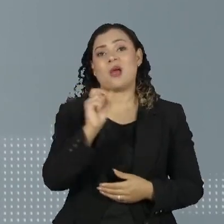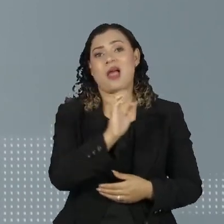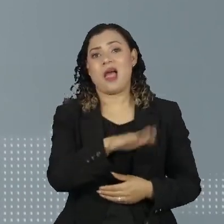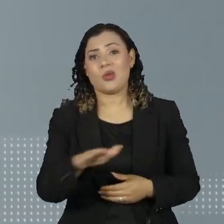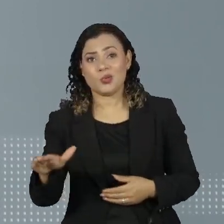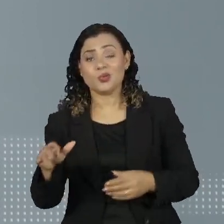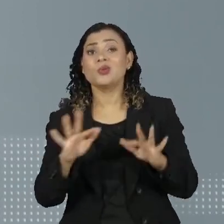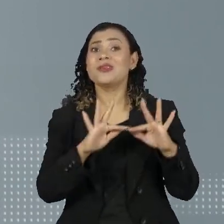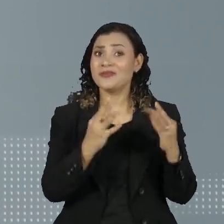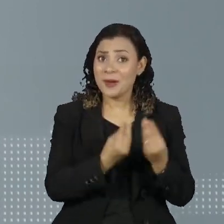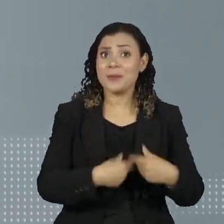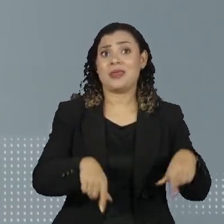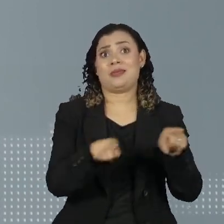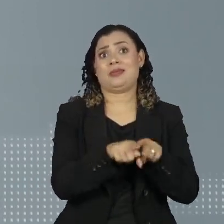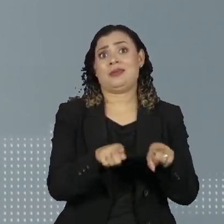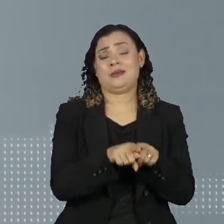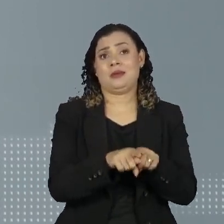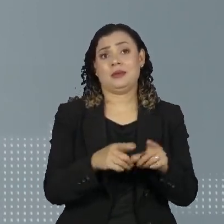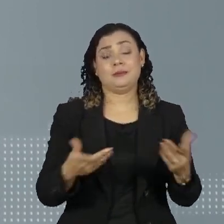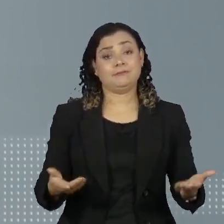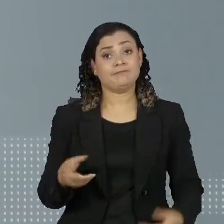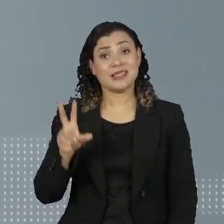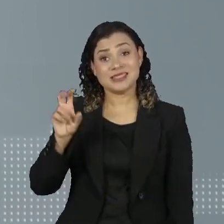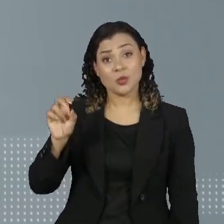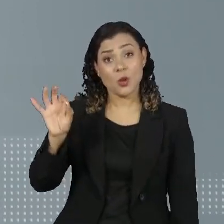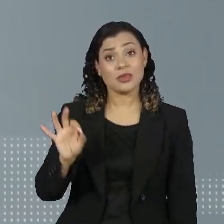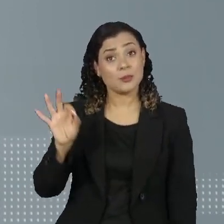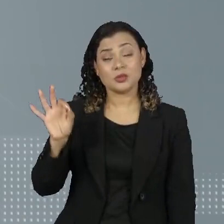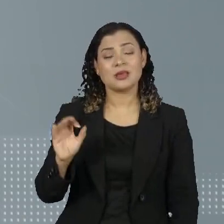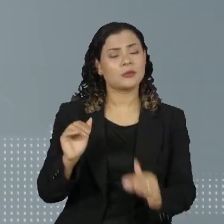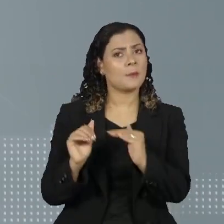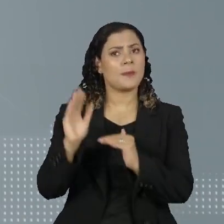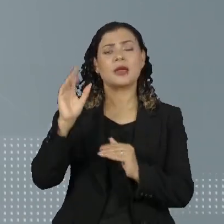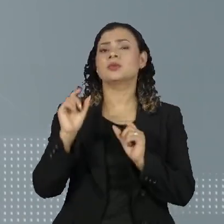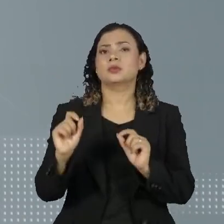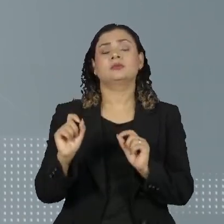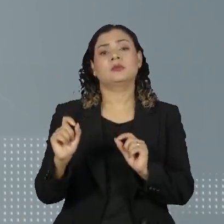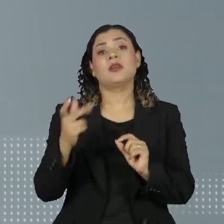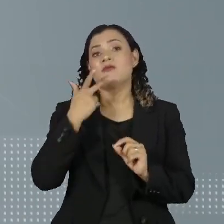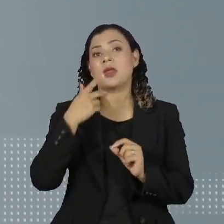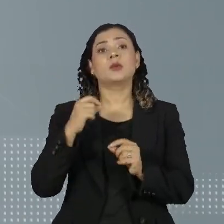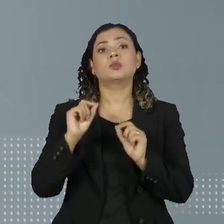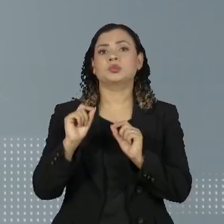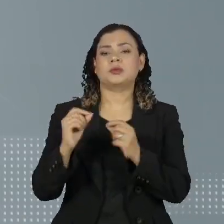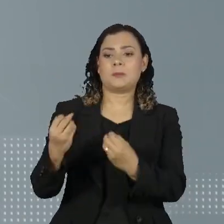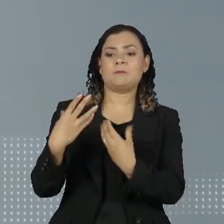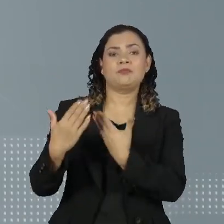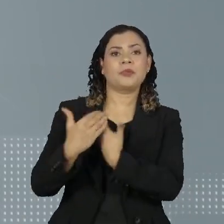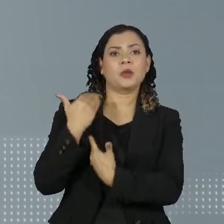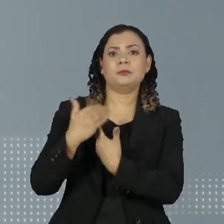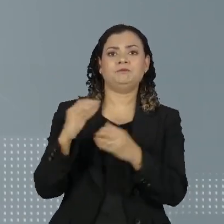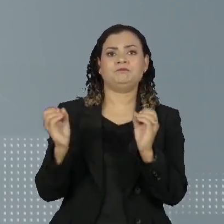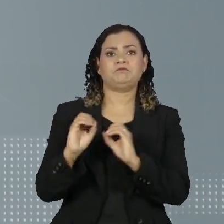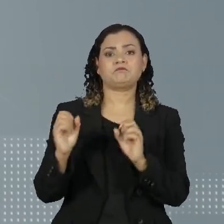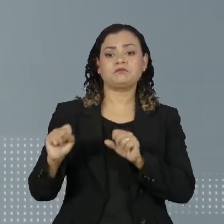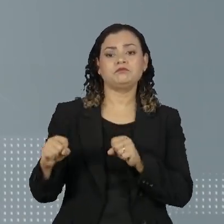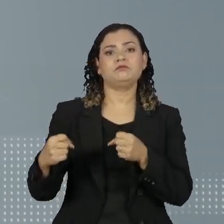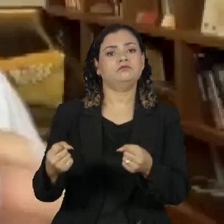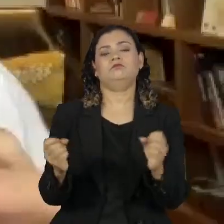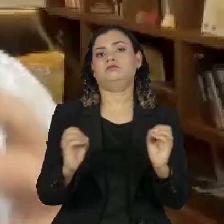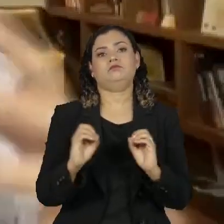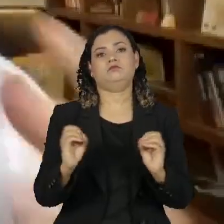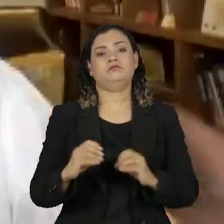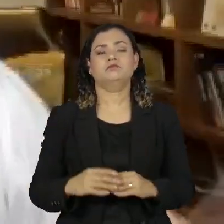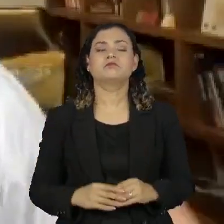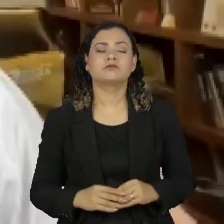alunos e famílias. Mas a metade deles ainda admite não ter recebido formação para enfrentar essas situações.